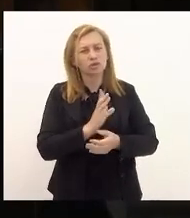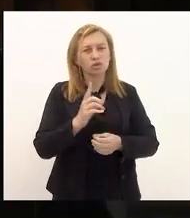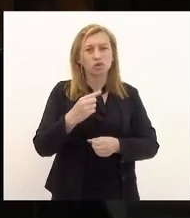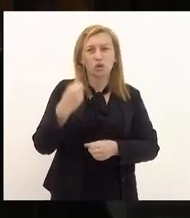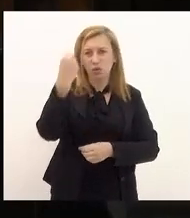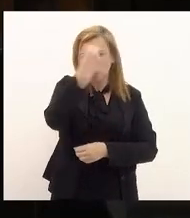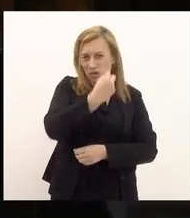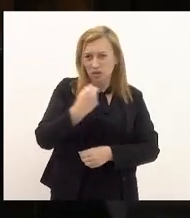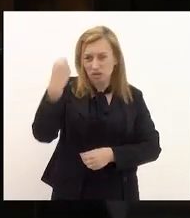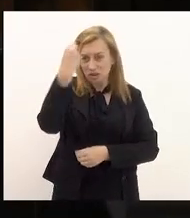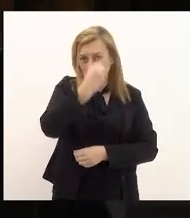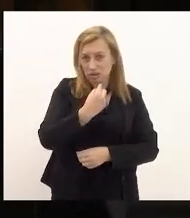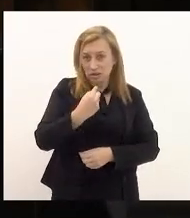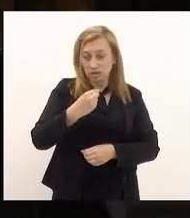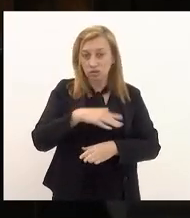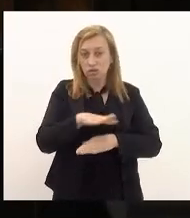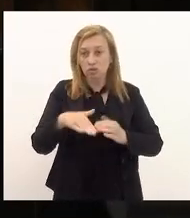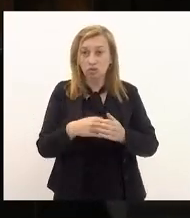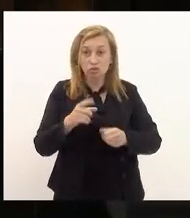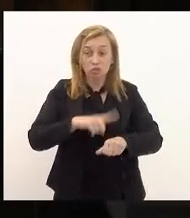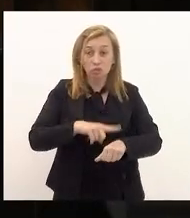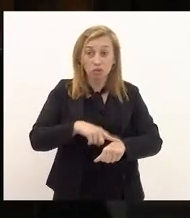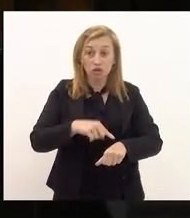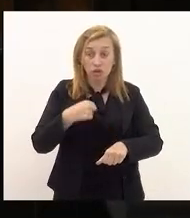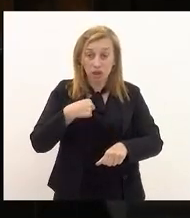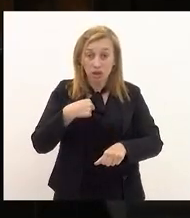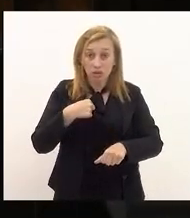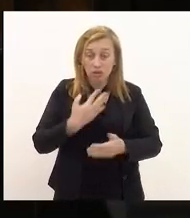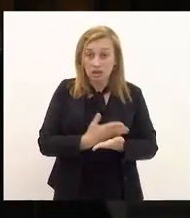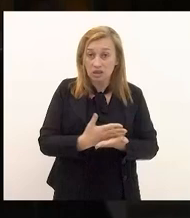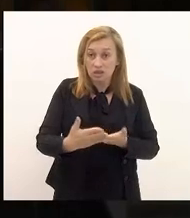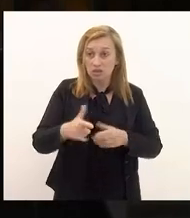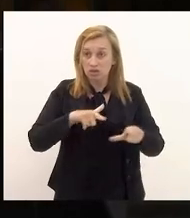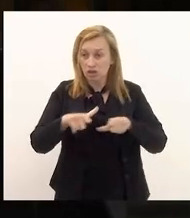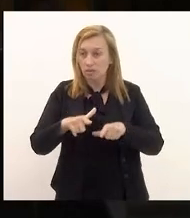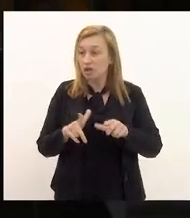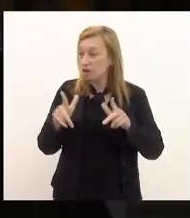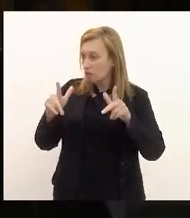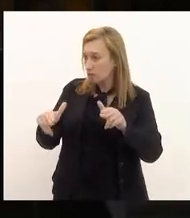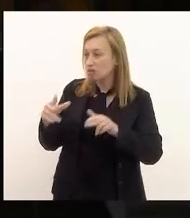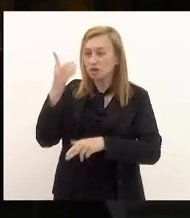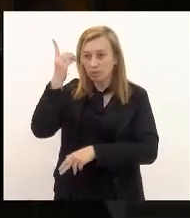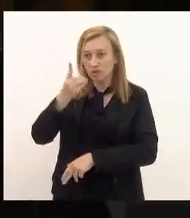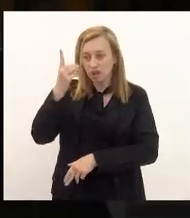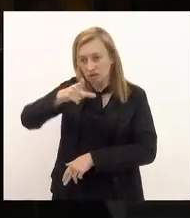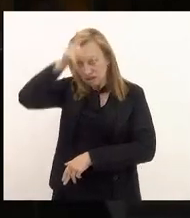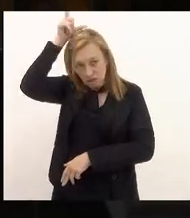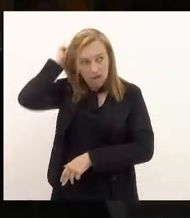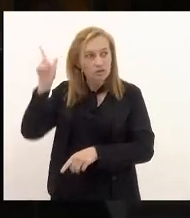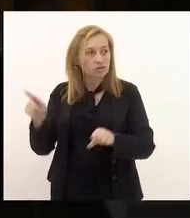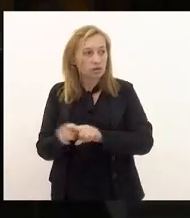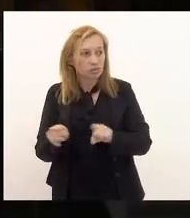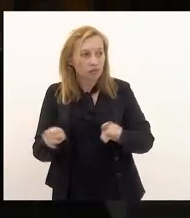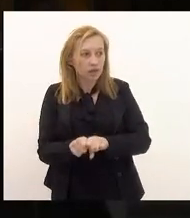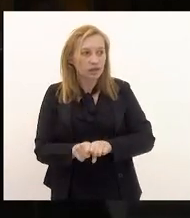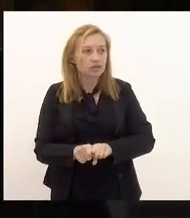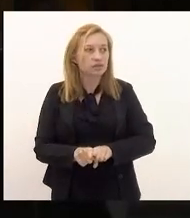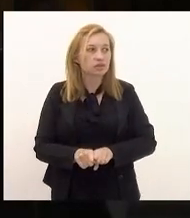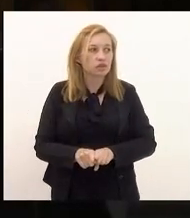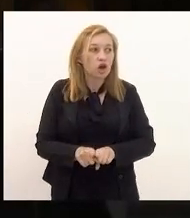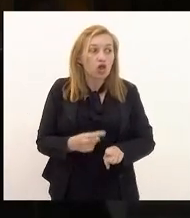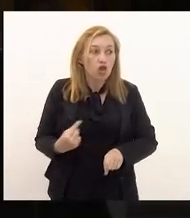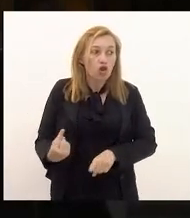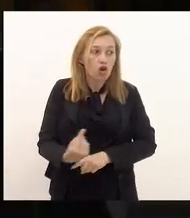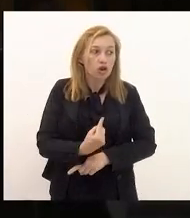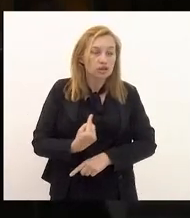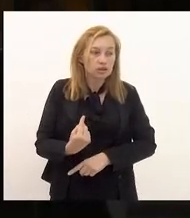durante todos os momentos em que eu presidi os trabalhos assim como o deputado Luiz Paulo também presidiu os trabalhos nós